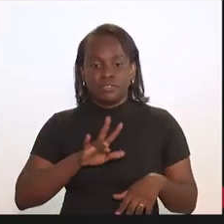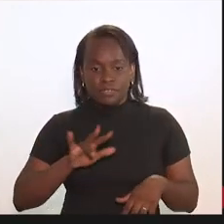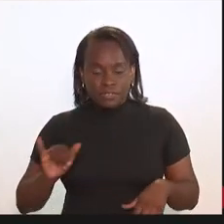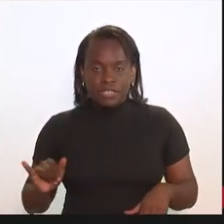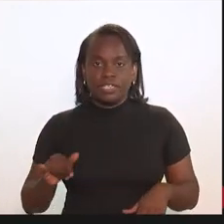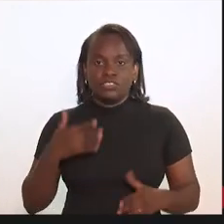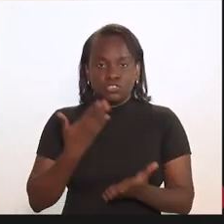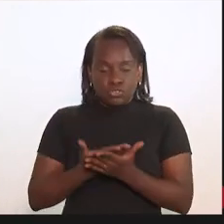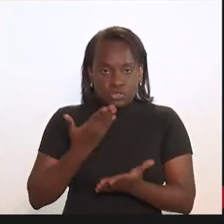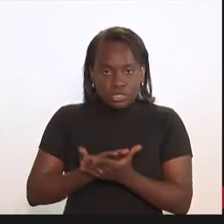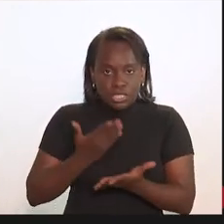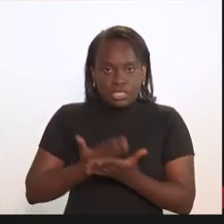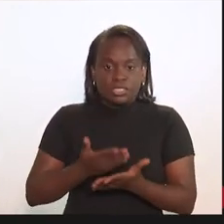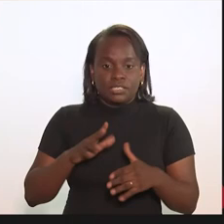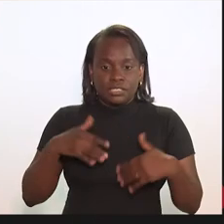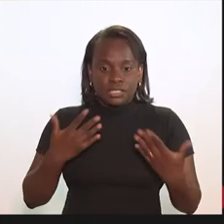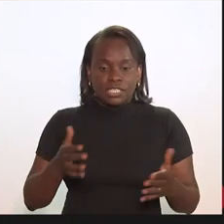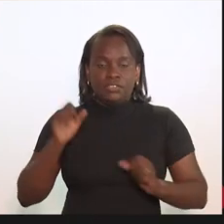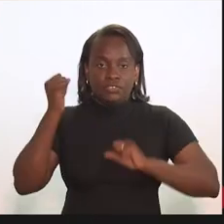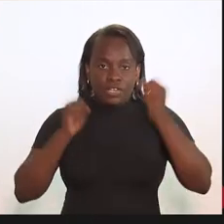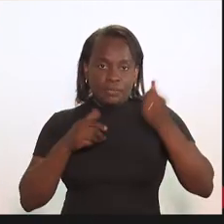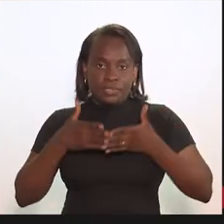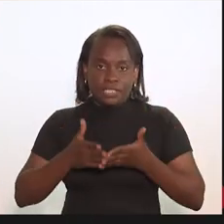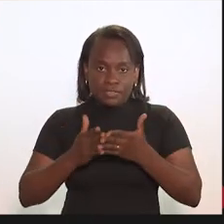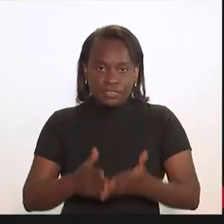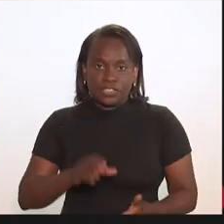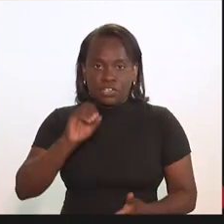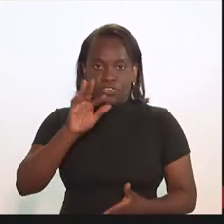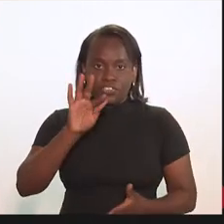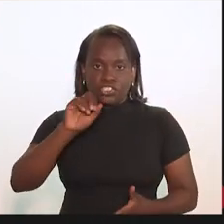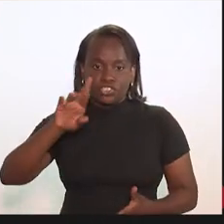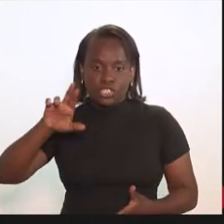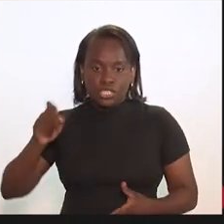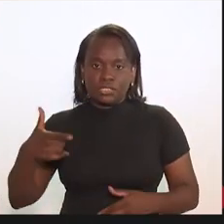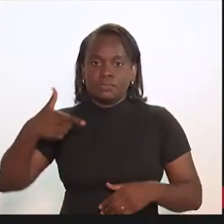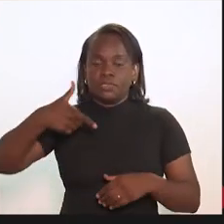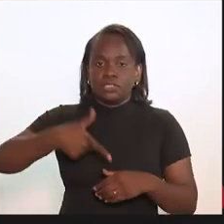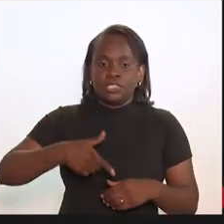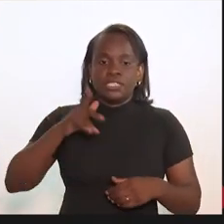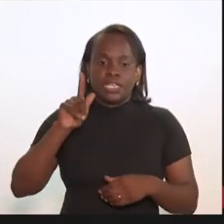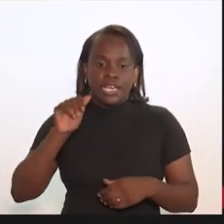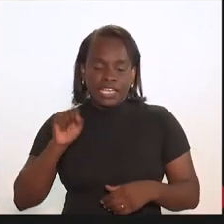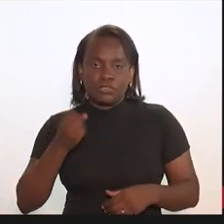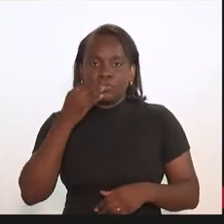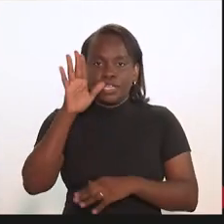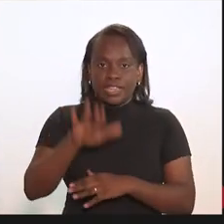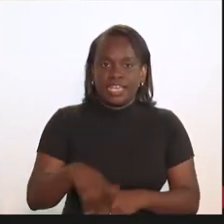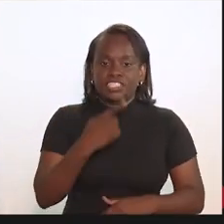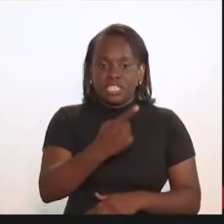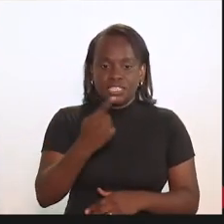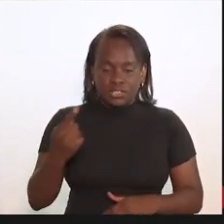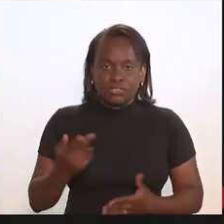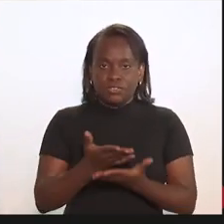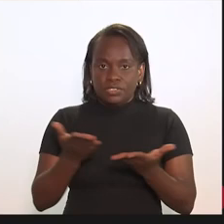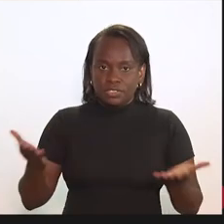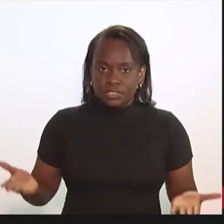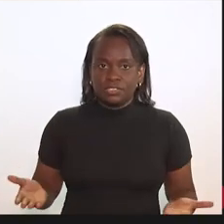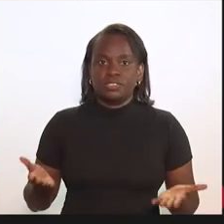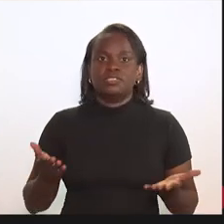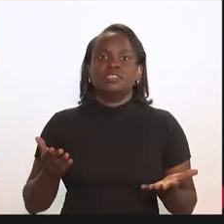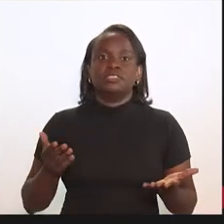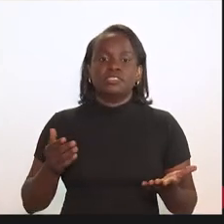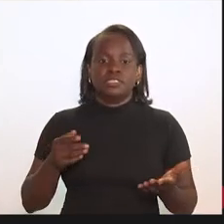que vai estar estudando, então, a indústria naval, offshore, petróleo e gás. Uma boa tarde a cada um dos